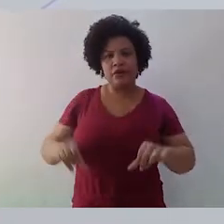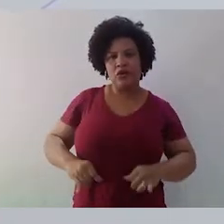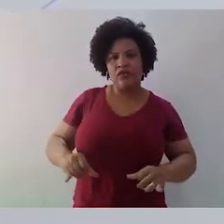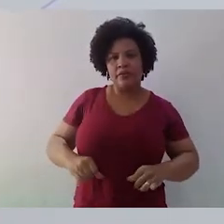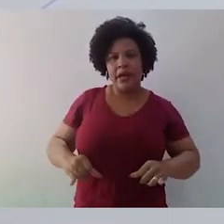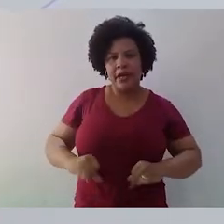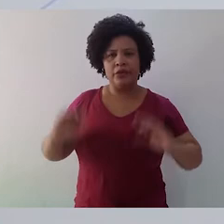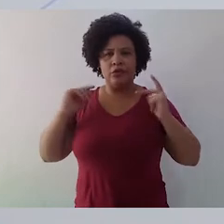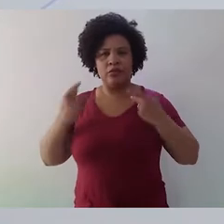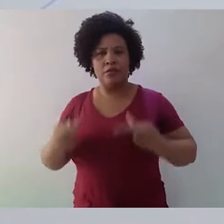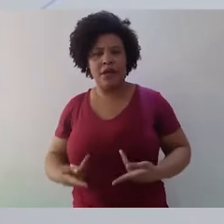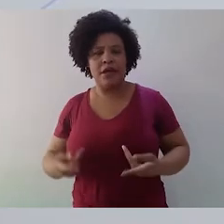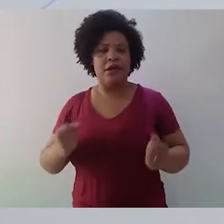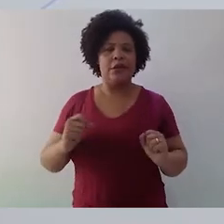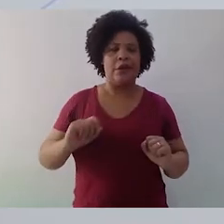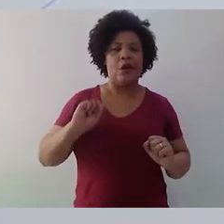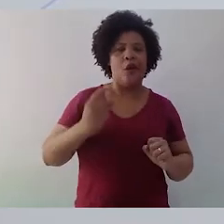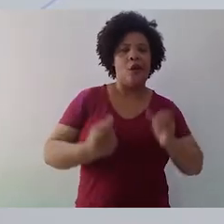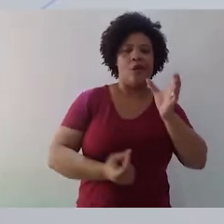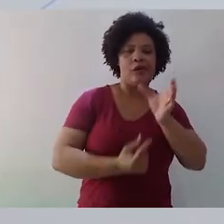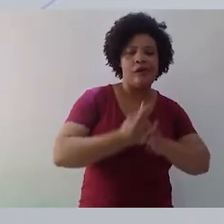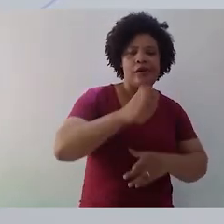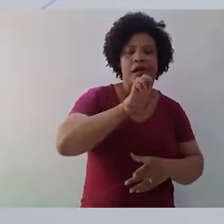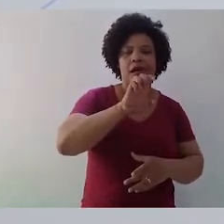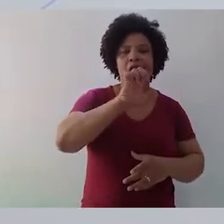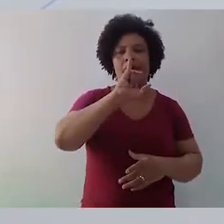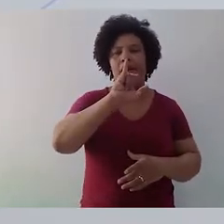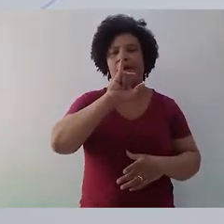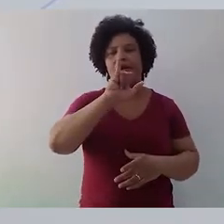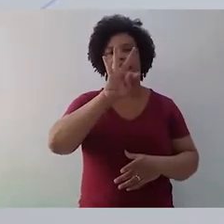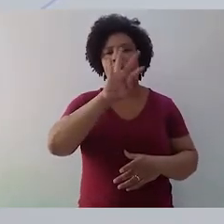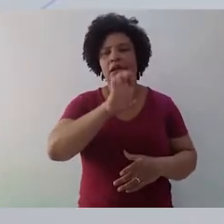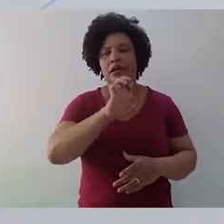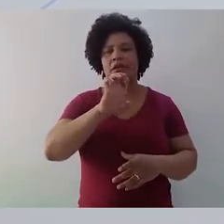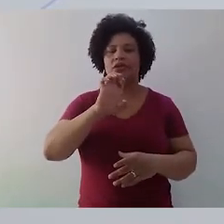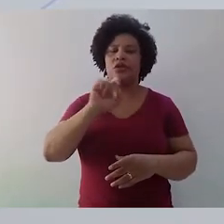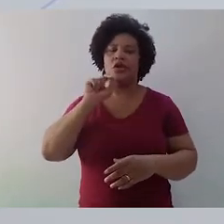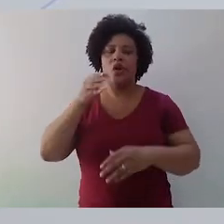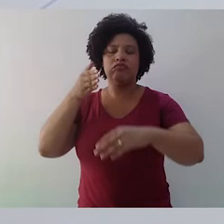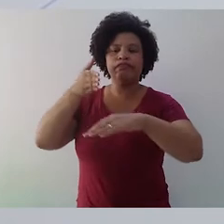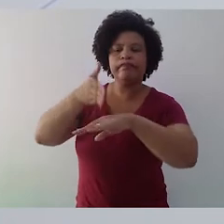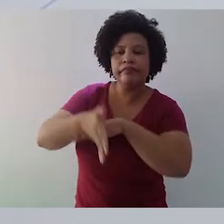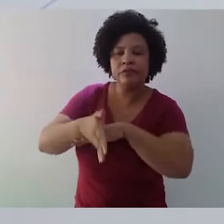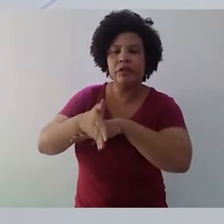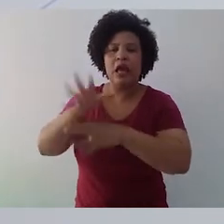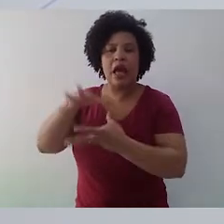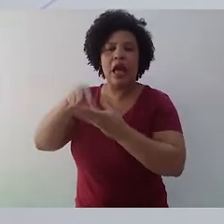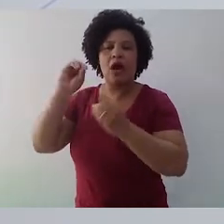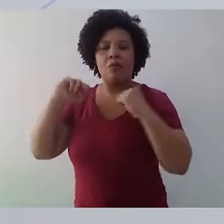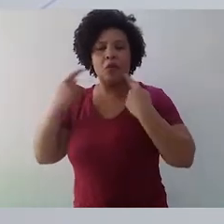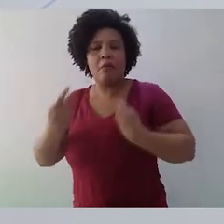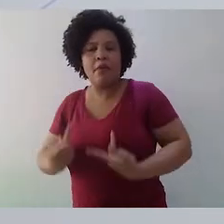descrever um objeto como faziam os parnasianos? Vou entrar na alma humana como buscavam fazer os realistas? Enfim,